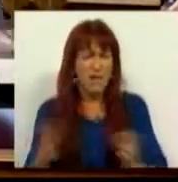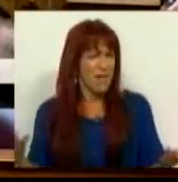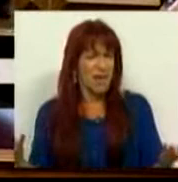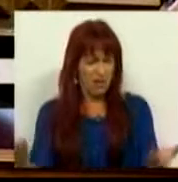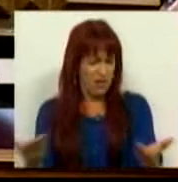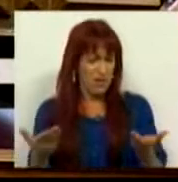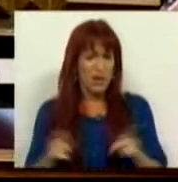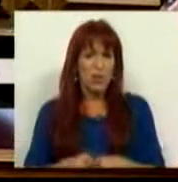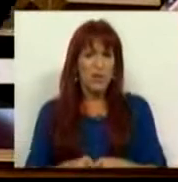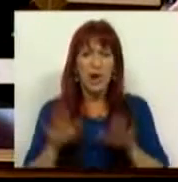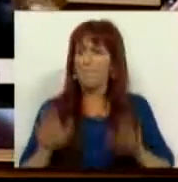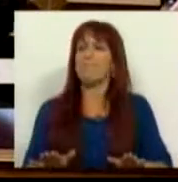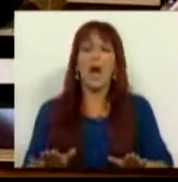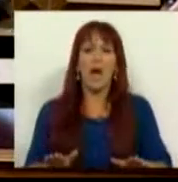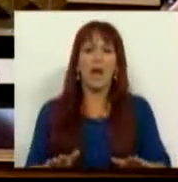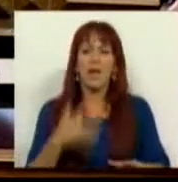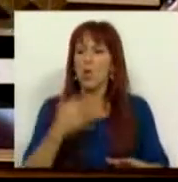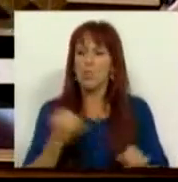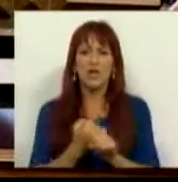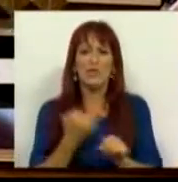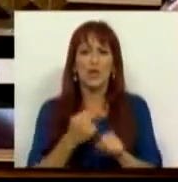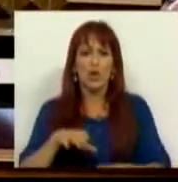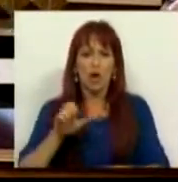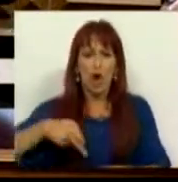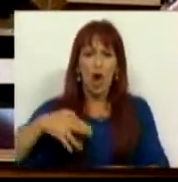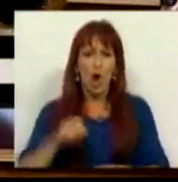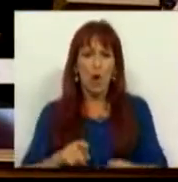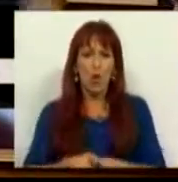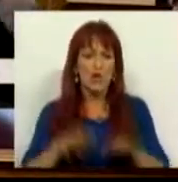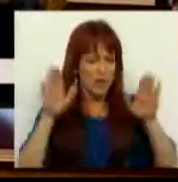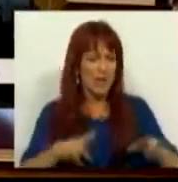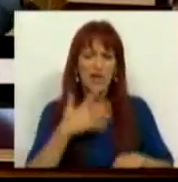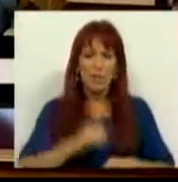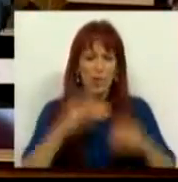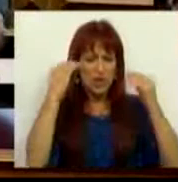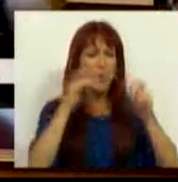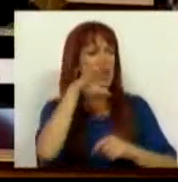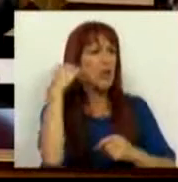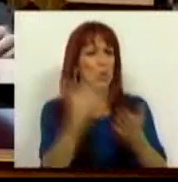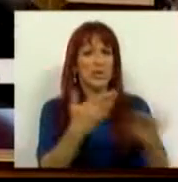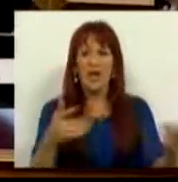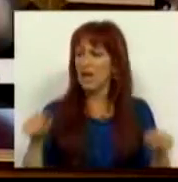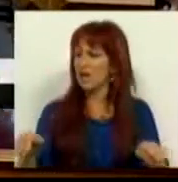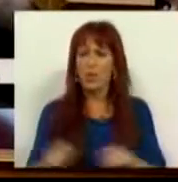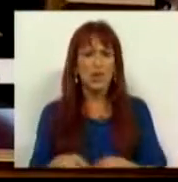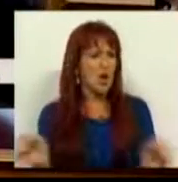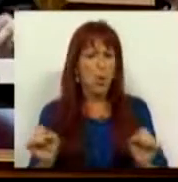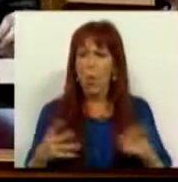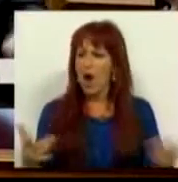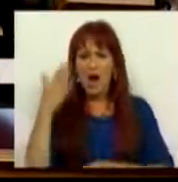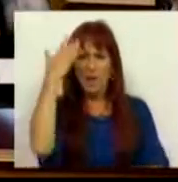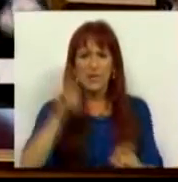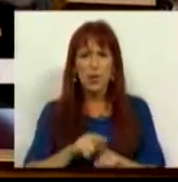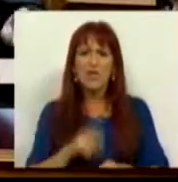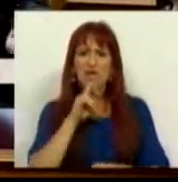nenhuma. Houve uma paralisação completa do funcionamento dos que nós, uma paralisação completa da educação de adultos, o que levou a que não tenhamos hoje a